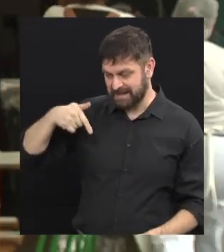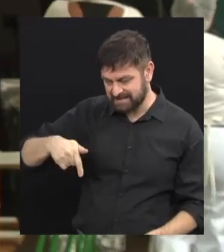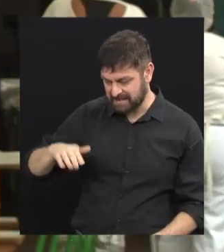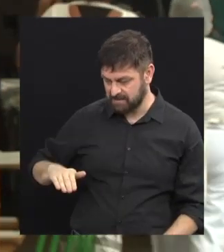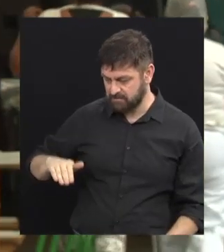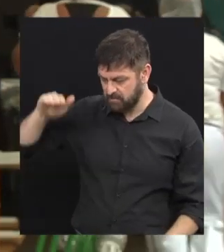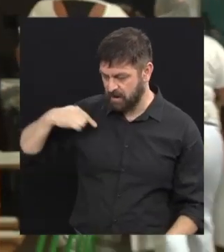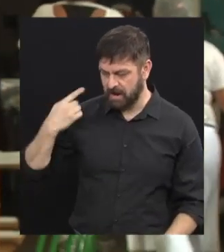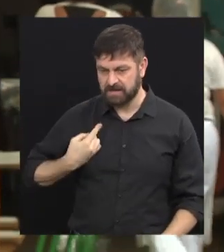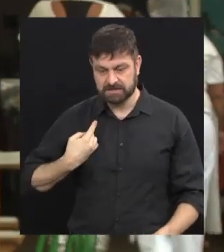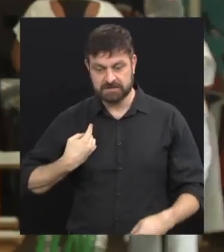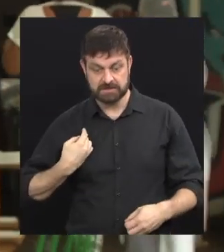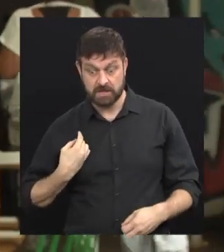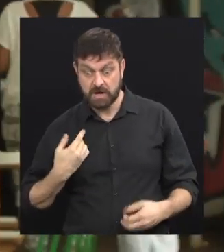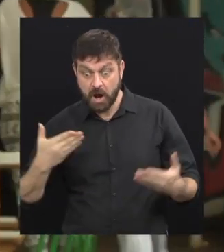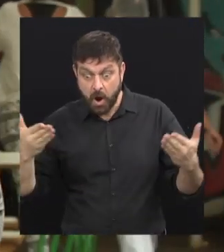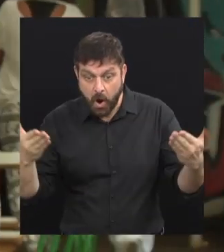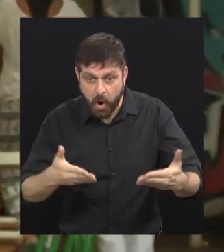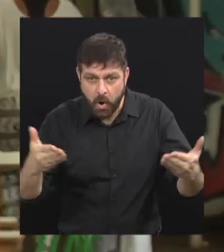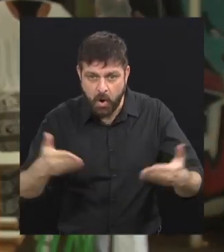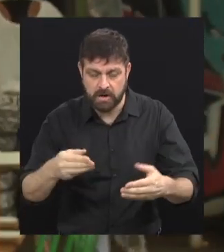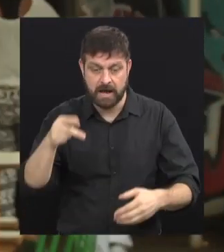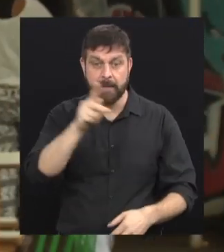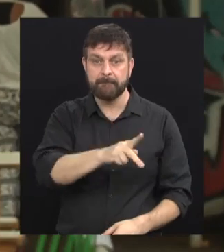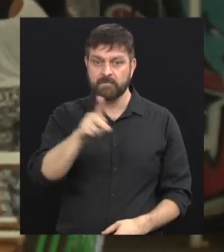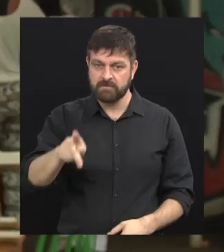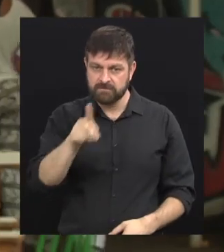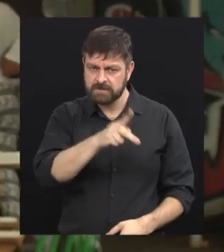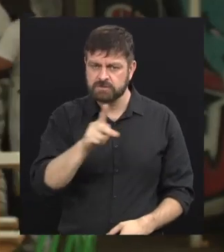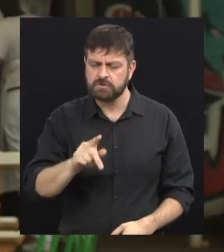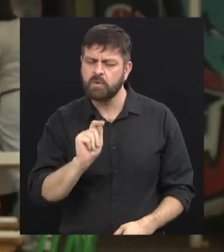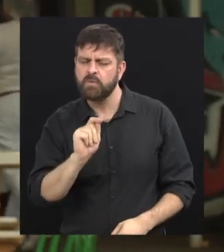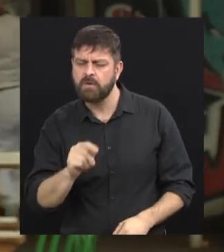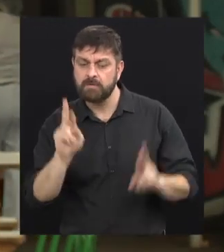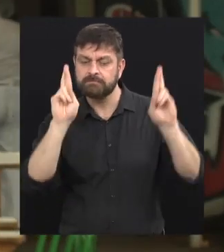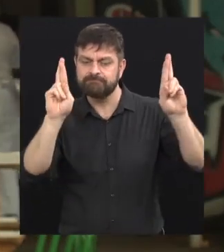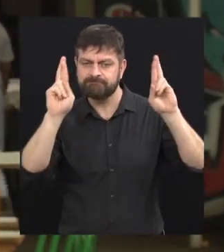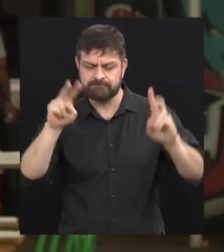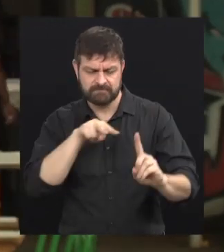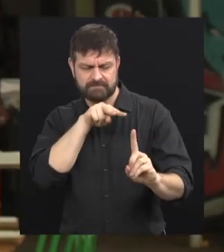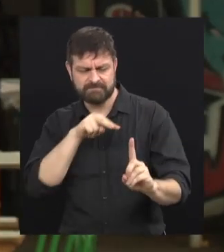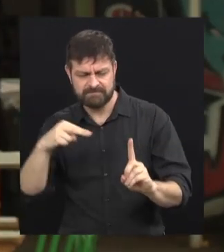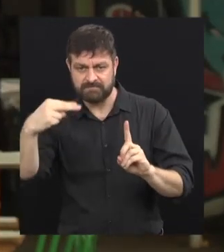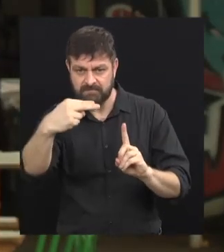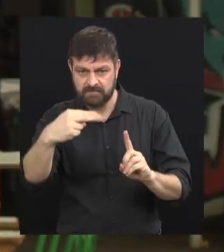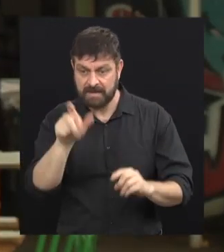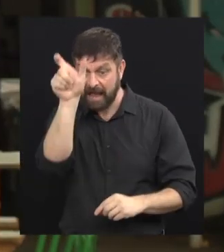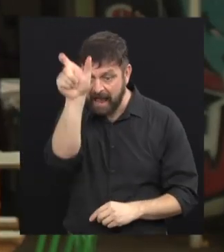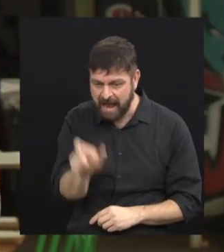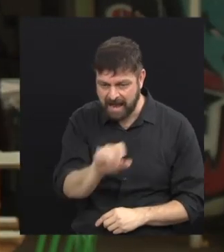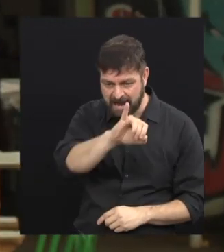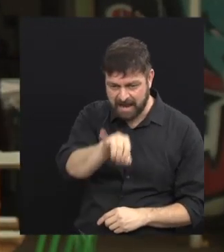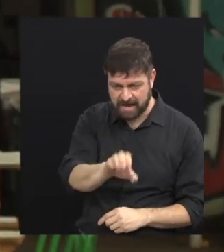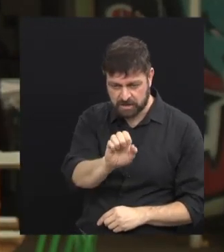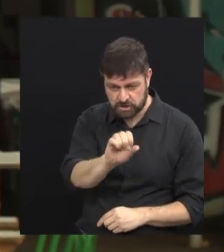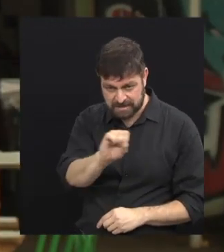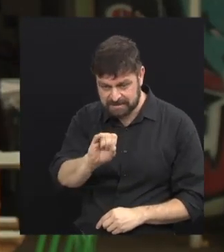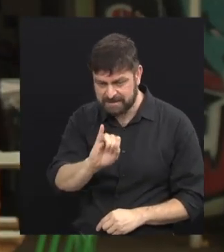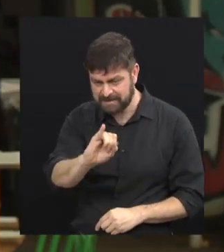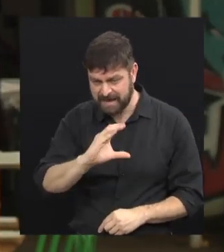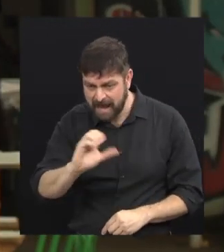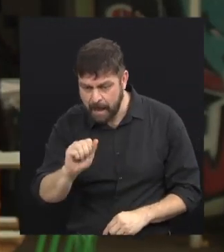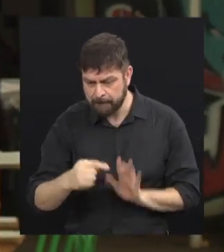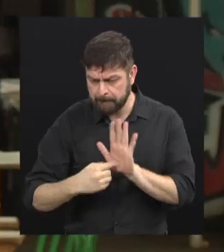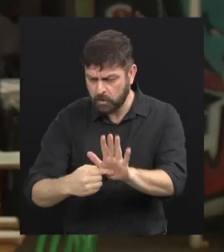isso. Hoje ela é professora, foi monitora. Qual que a expectativa? O que tem... Eu acho que a Jéssica é a maior prova de resultado do trabalho de